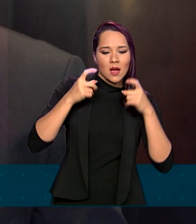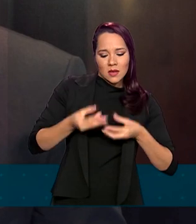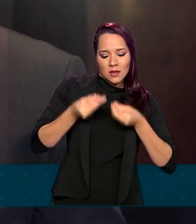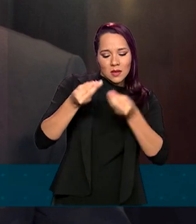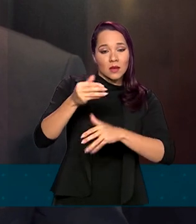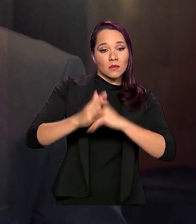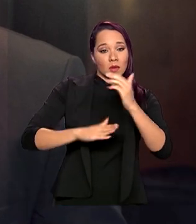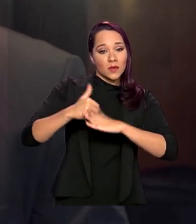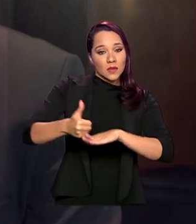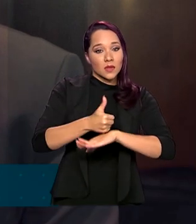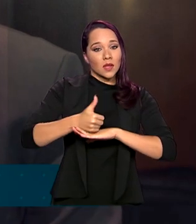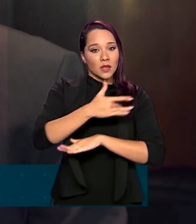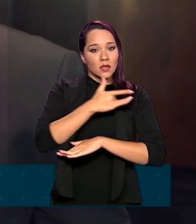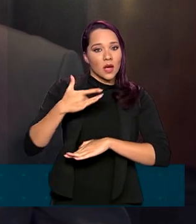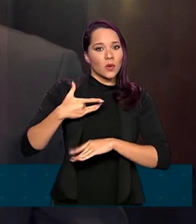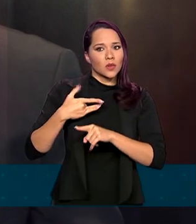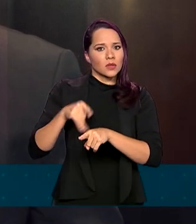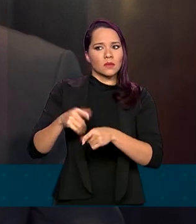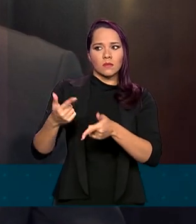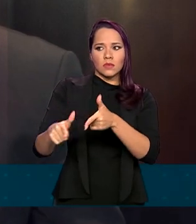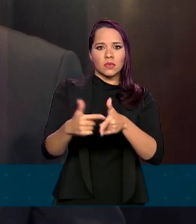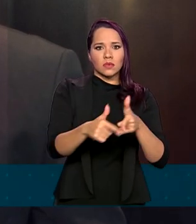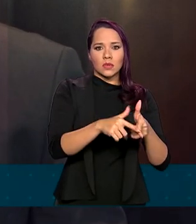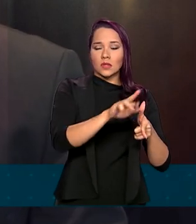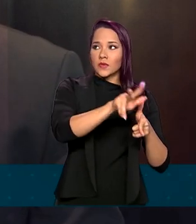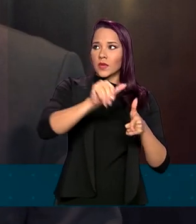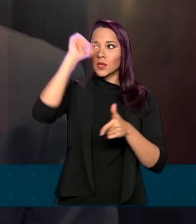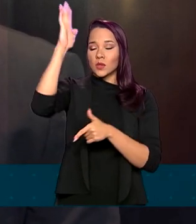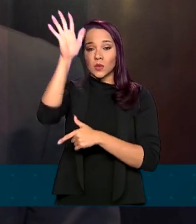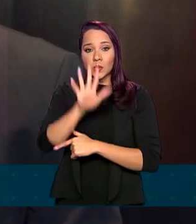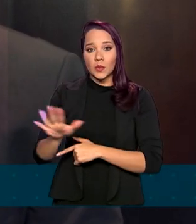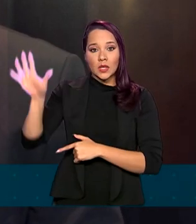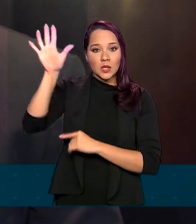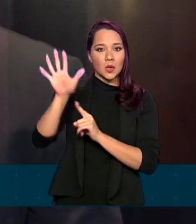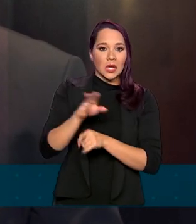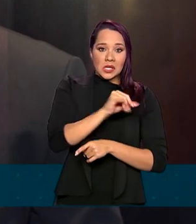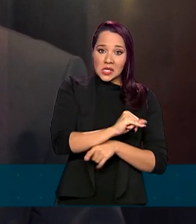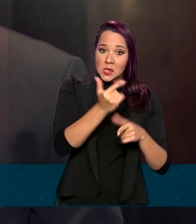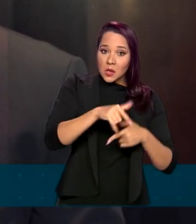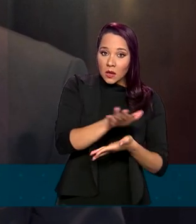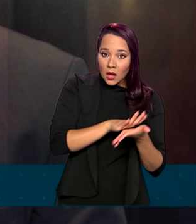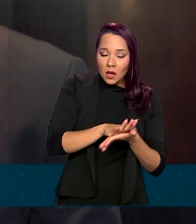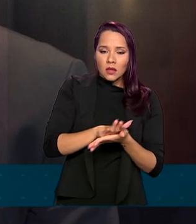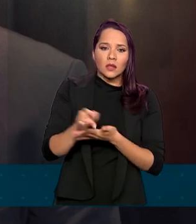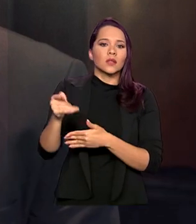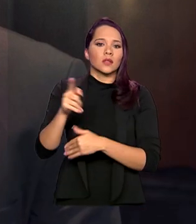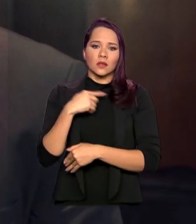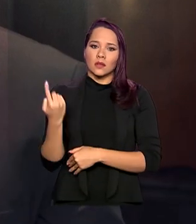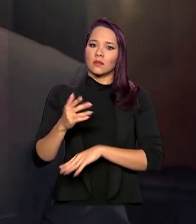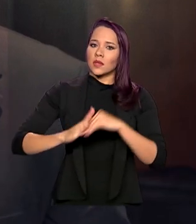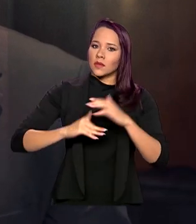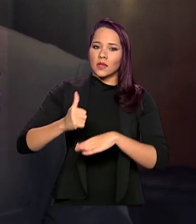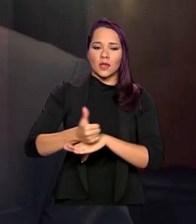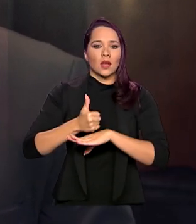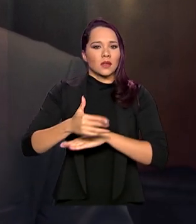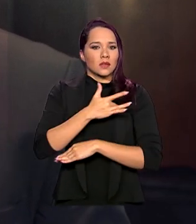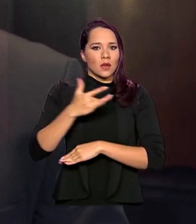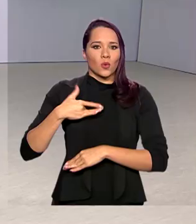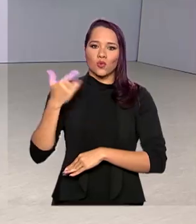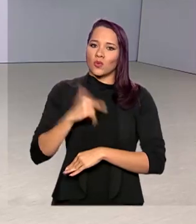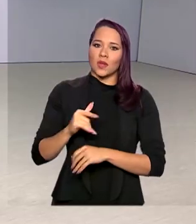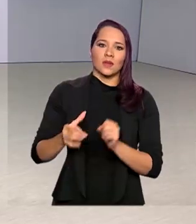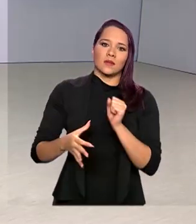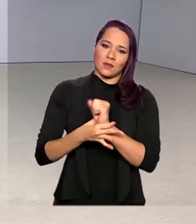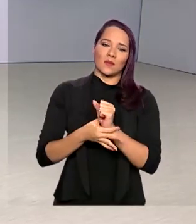saúde que estão enfrentando a crise nos diversos cantos do Brasil. Sem isso, nossos profissionais de saúde, nossos bravos heróis não teriam segurança.